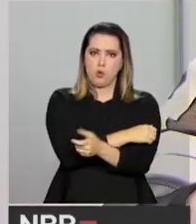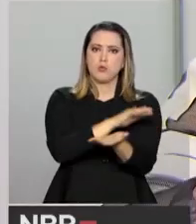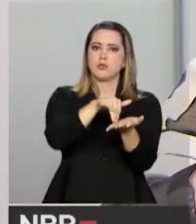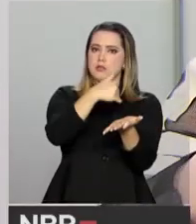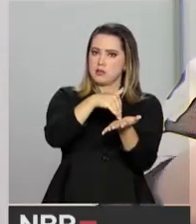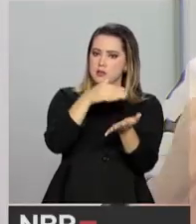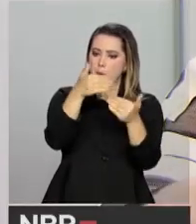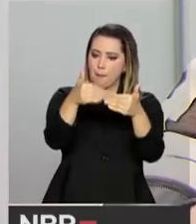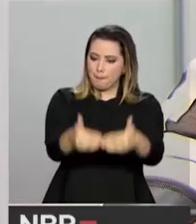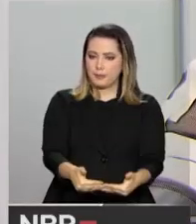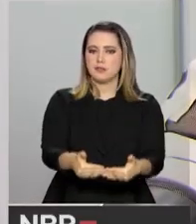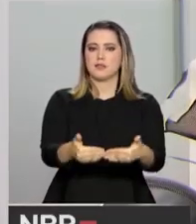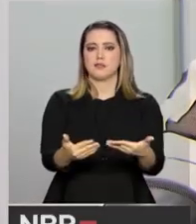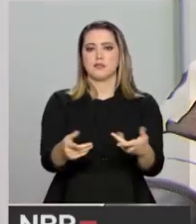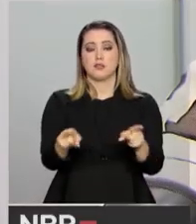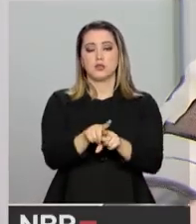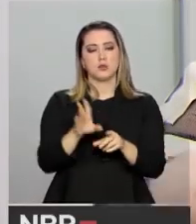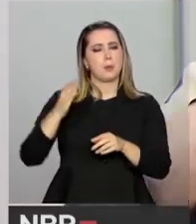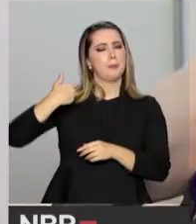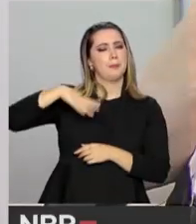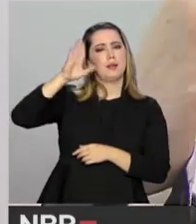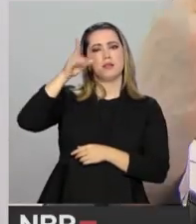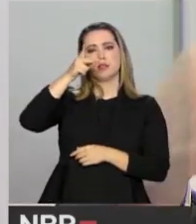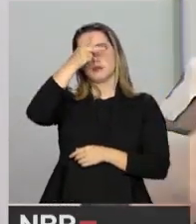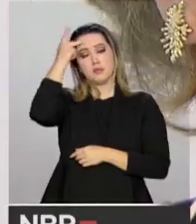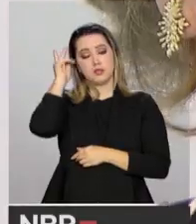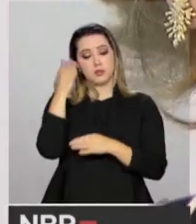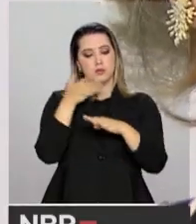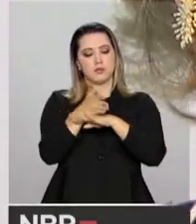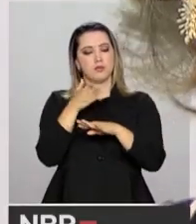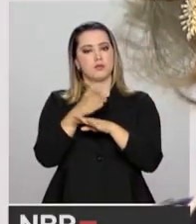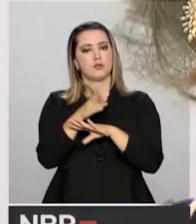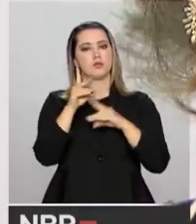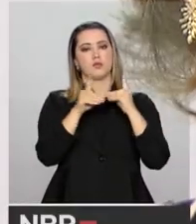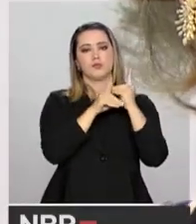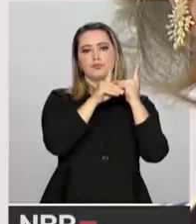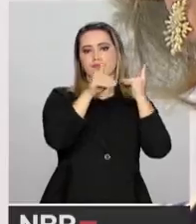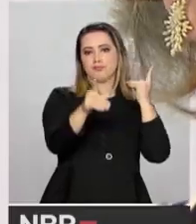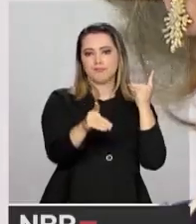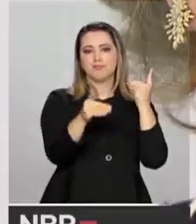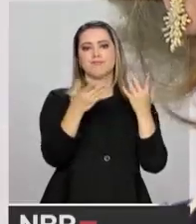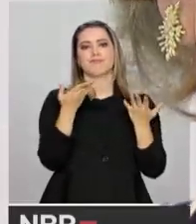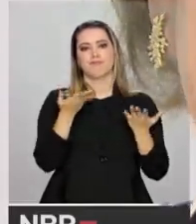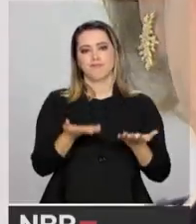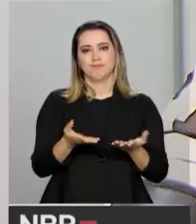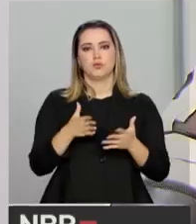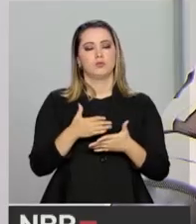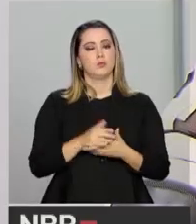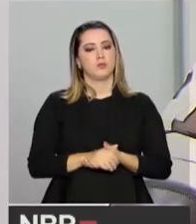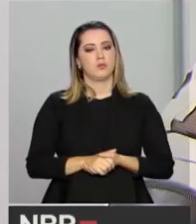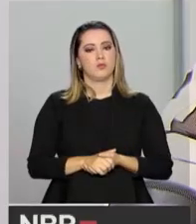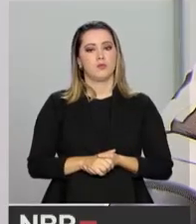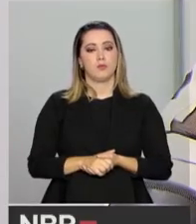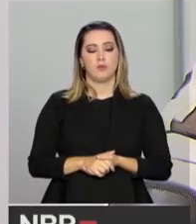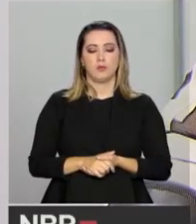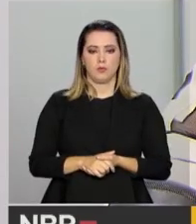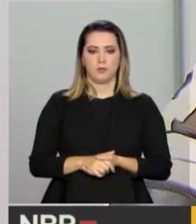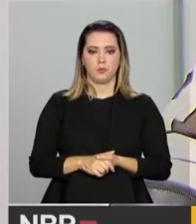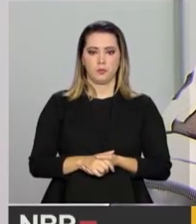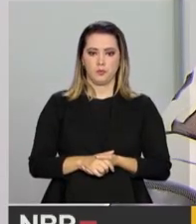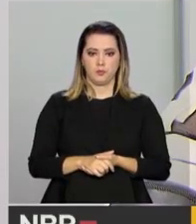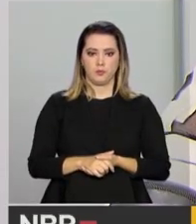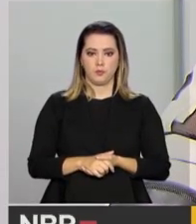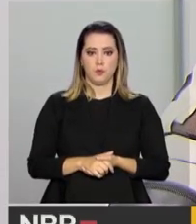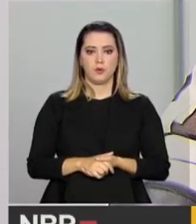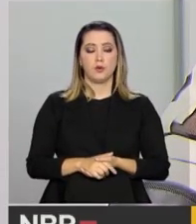ela acredita que mais pessoas terão acesso à educação superior pelo caminho do ensino à distância. Inclusive, ele